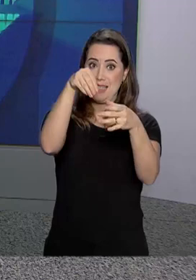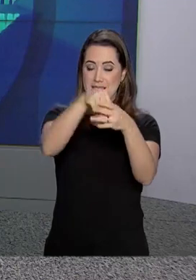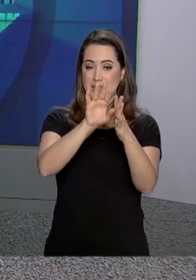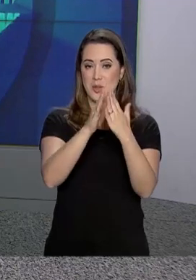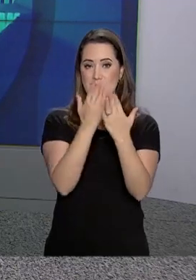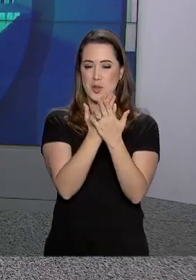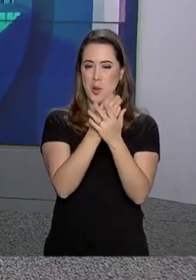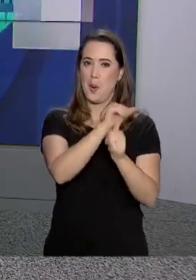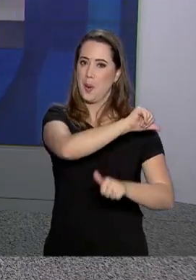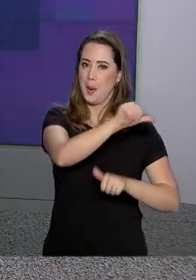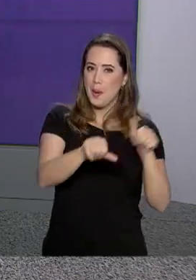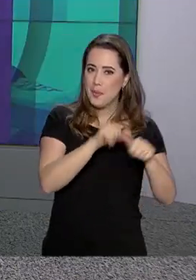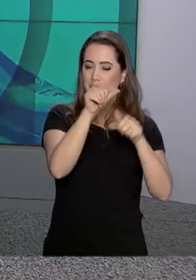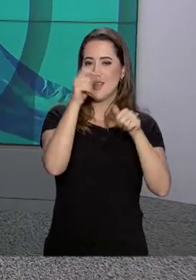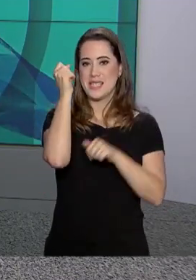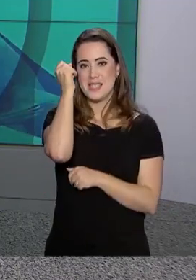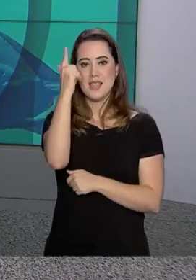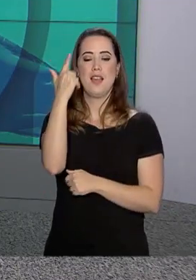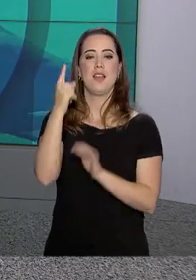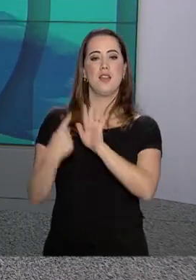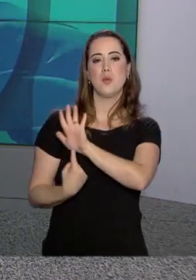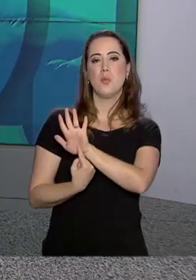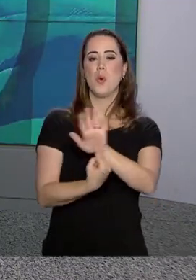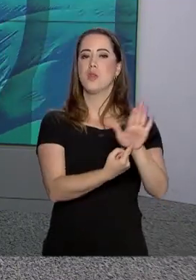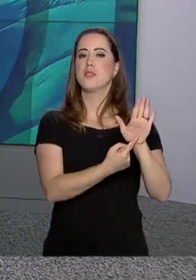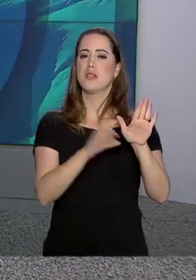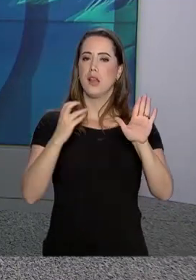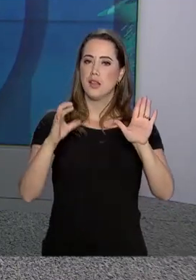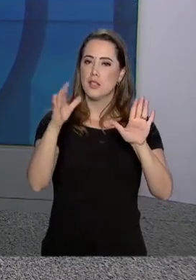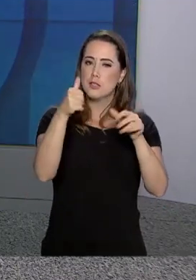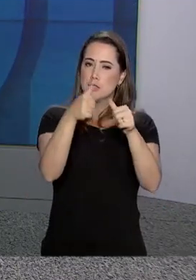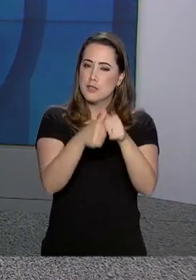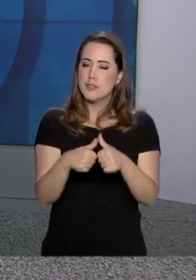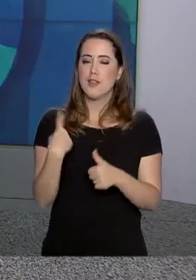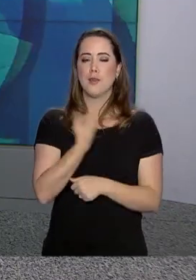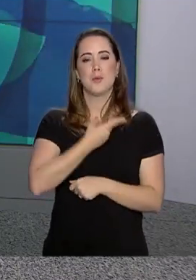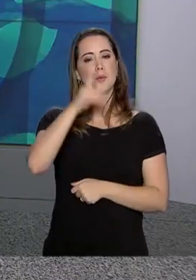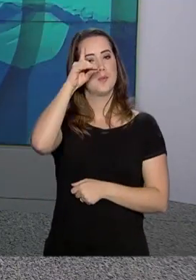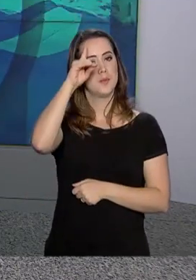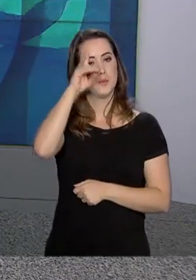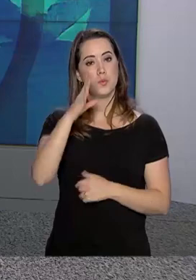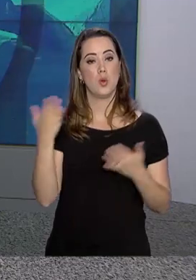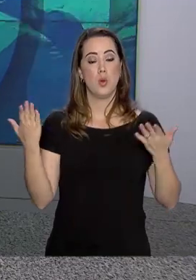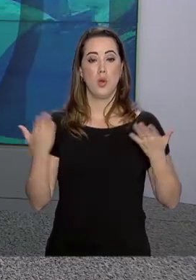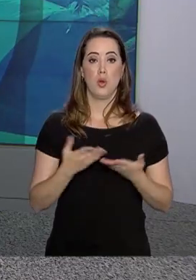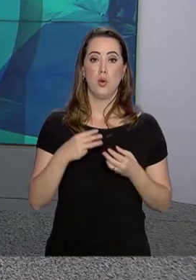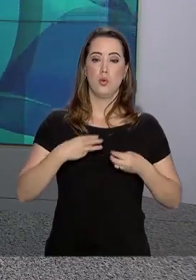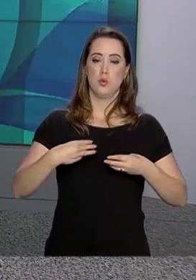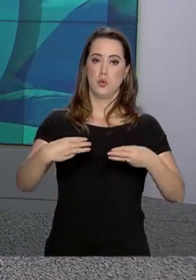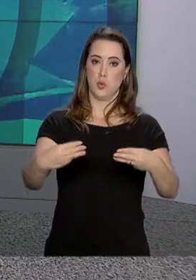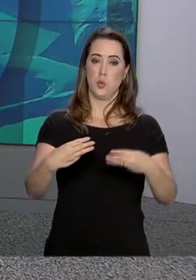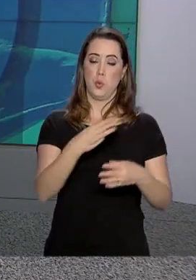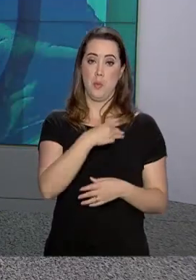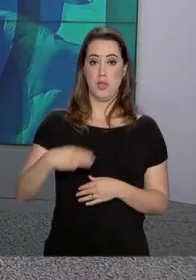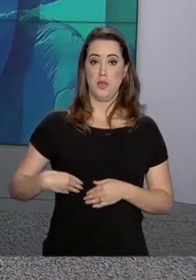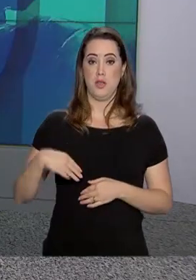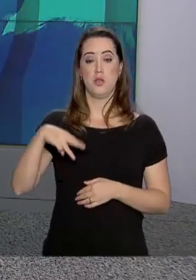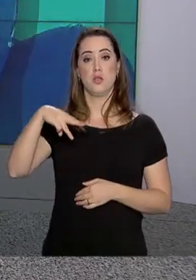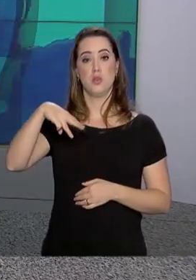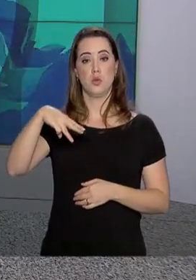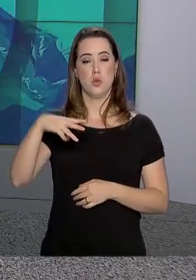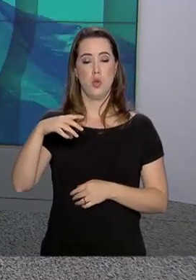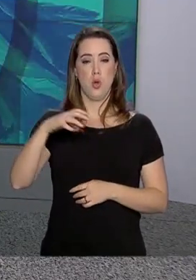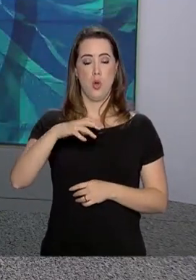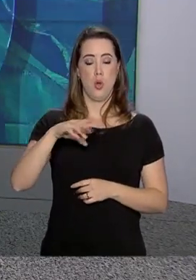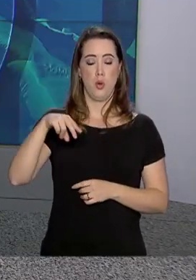desconstruir essa ideia e mostrar ao estudante que a ciência está no nosso dia a dia. Hoje, o ministro Marcos Pontes